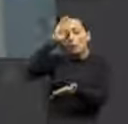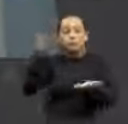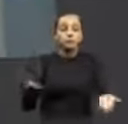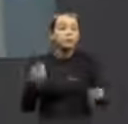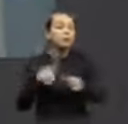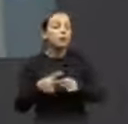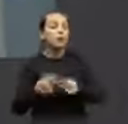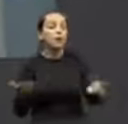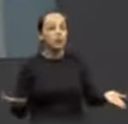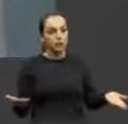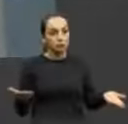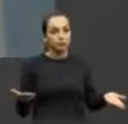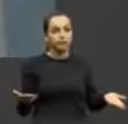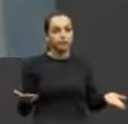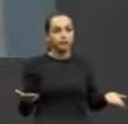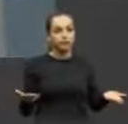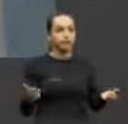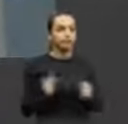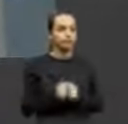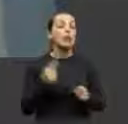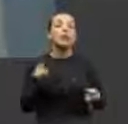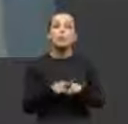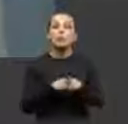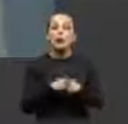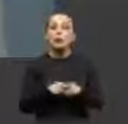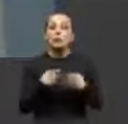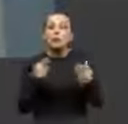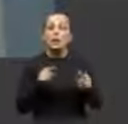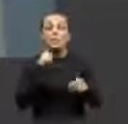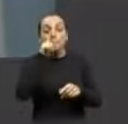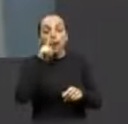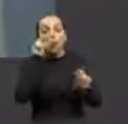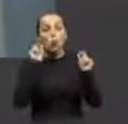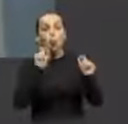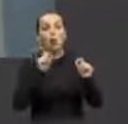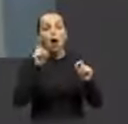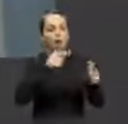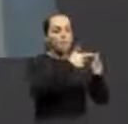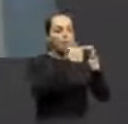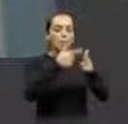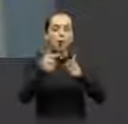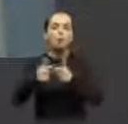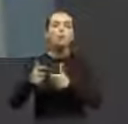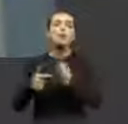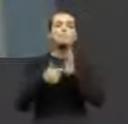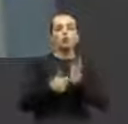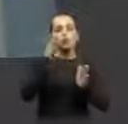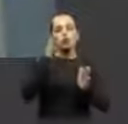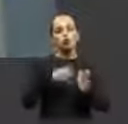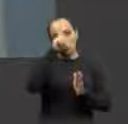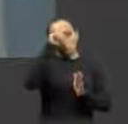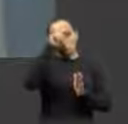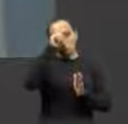campanha? Inconcebível. O agravante. Além dos problemas já externados pelas construções, hospital de campanha